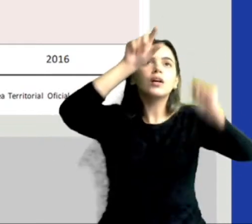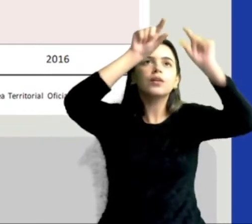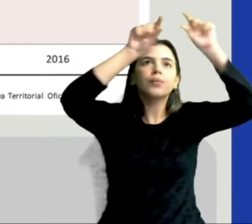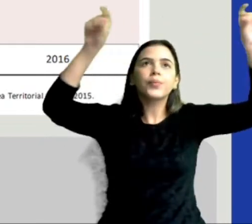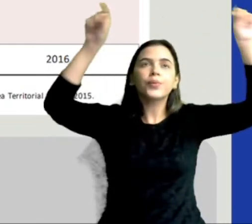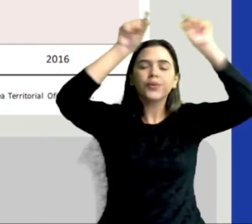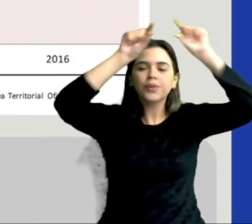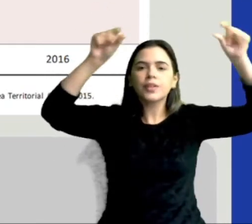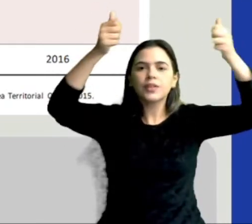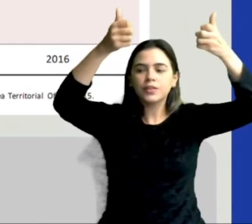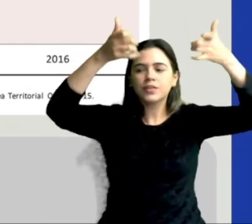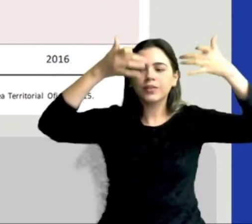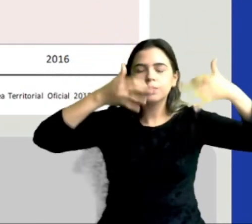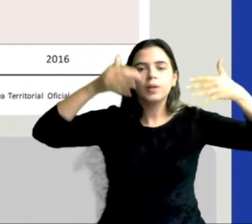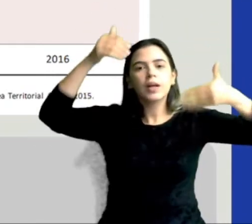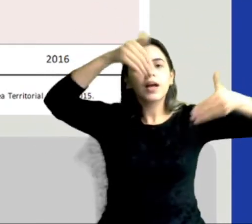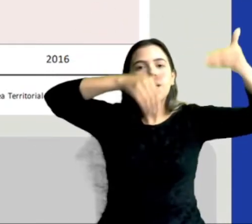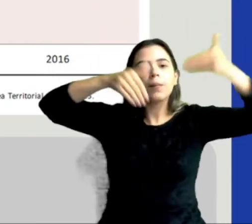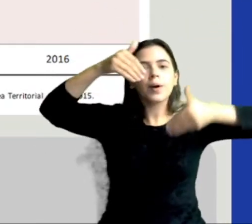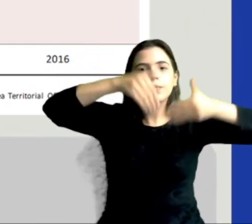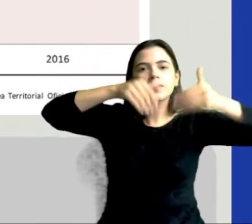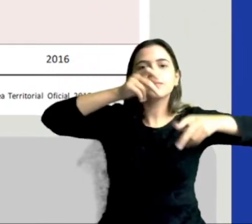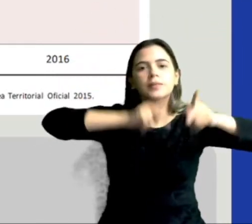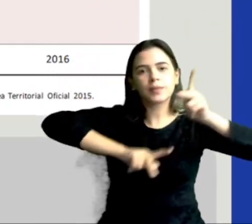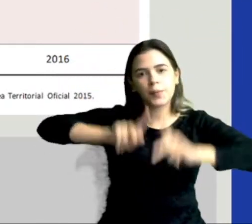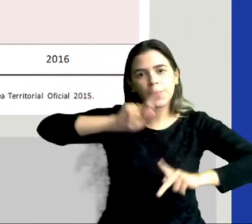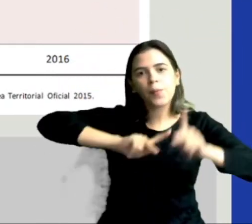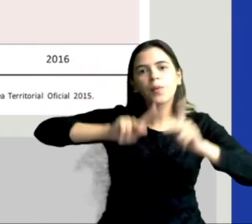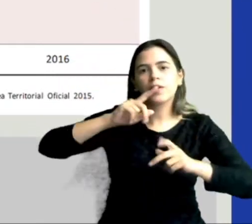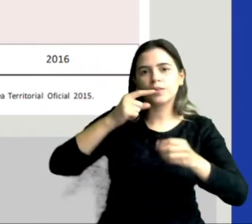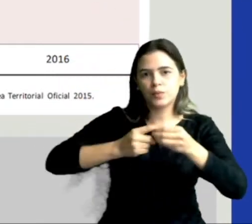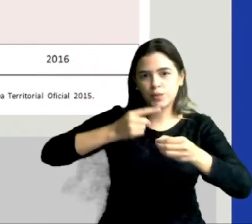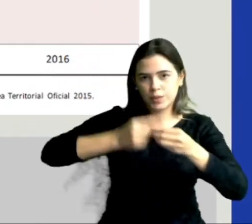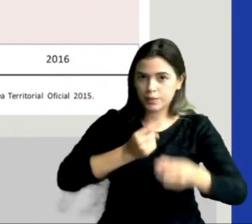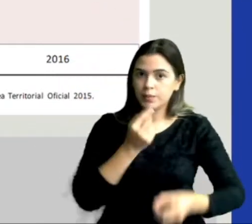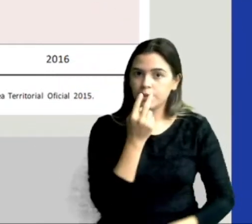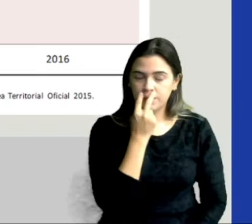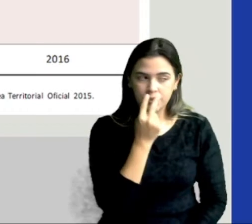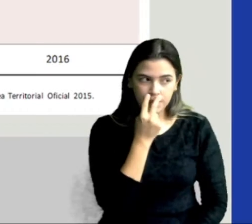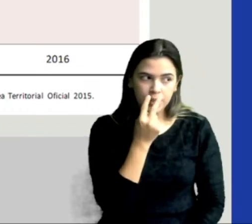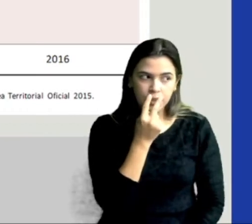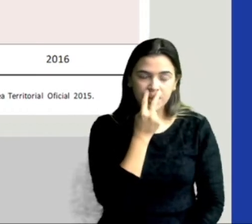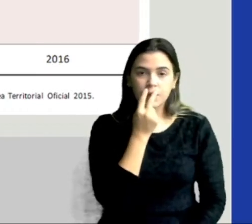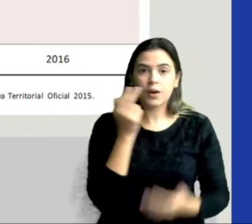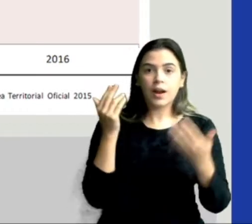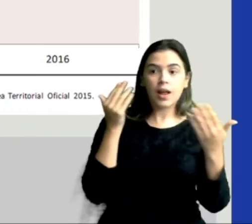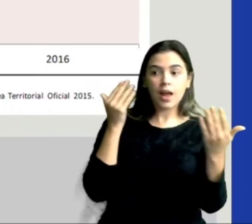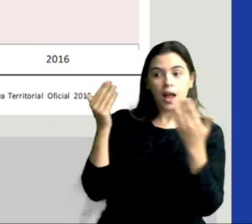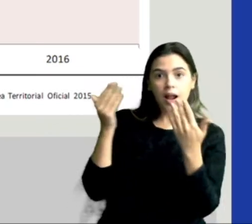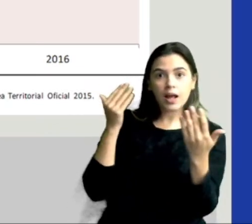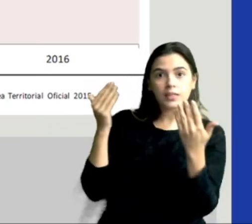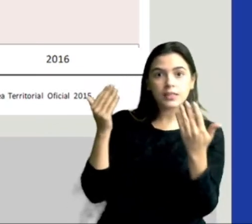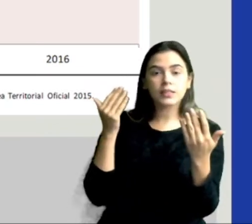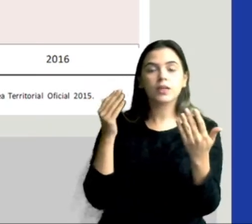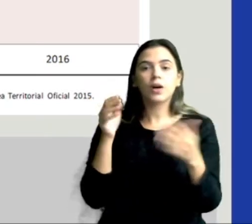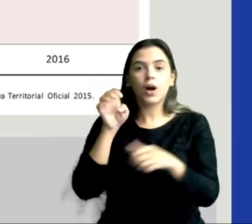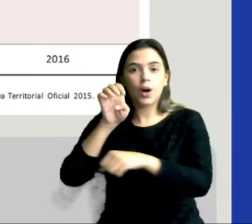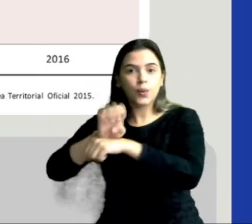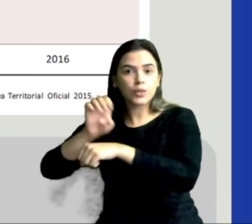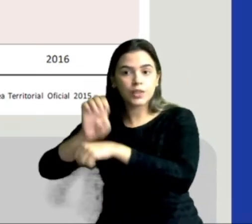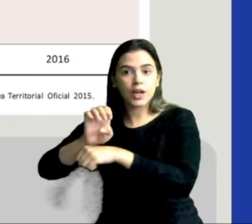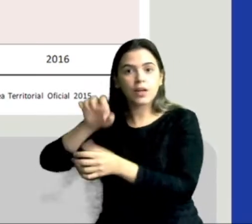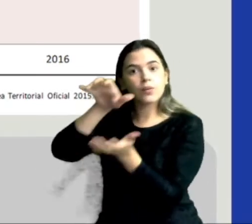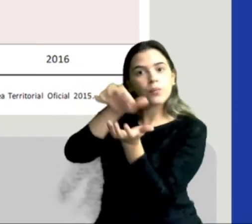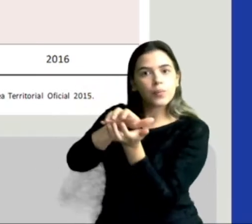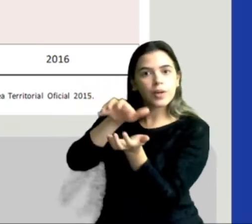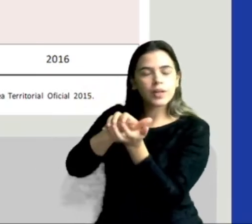vê que fala sobre a participação da população do município em relação ao Estado, em relação a Pernambuco,